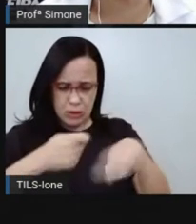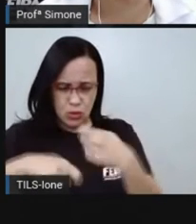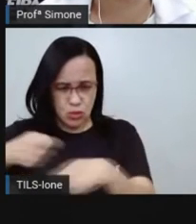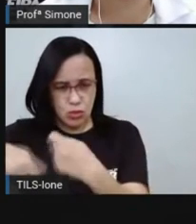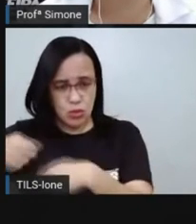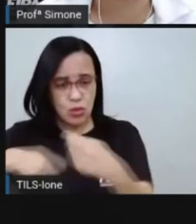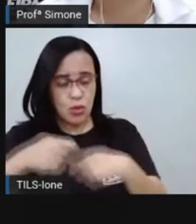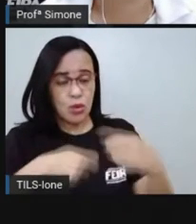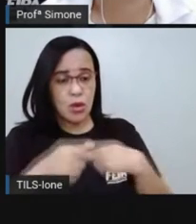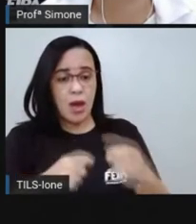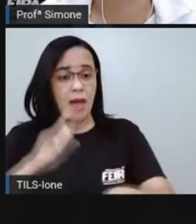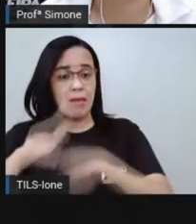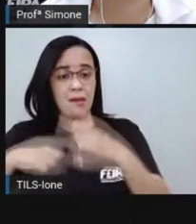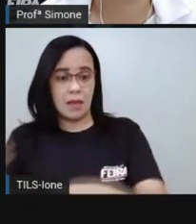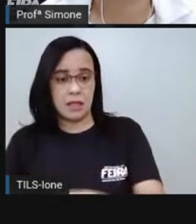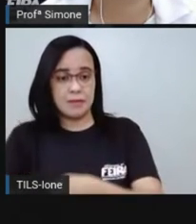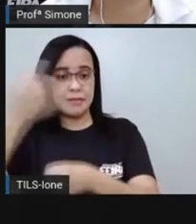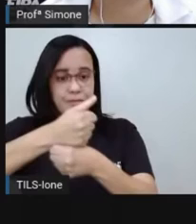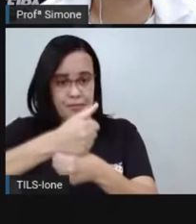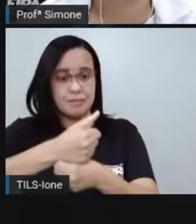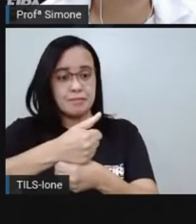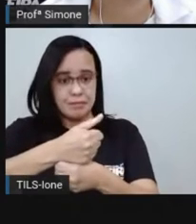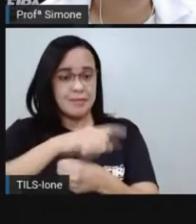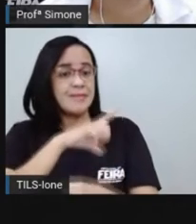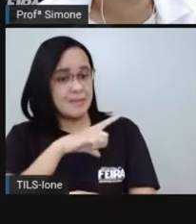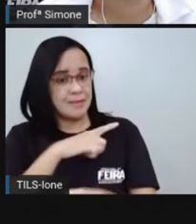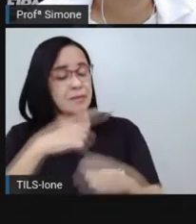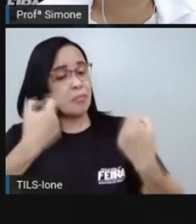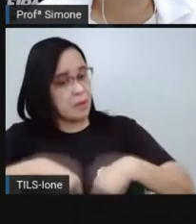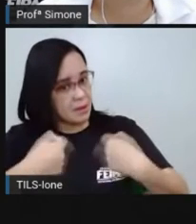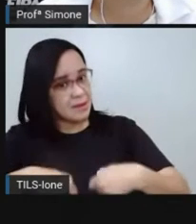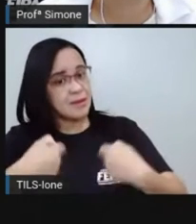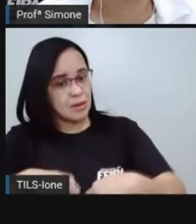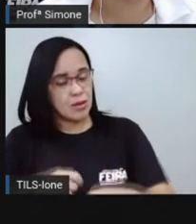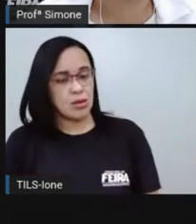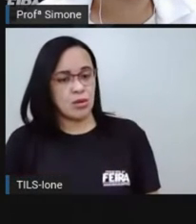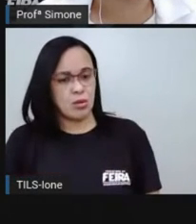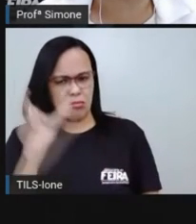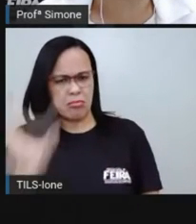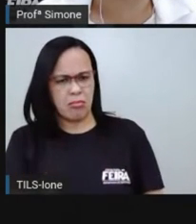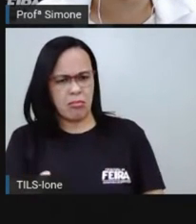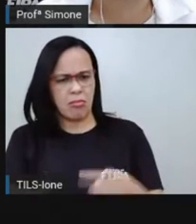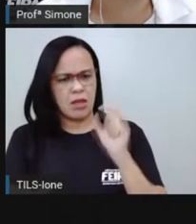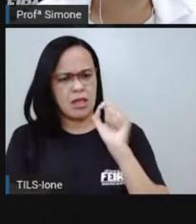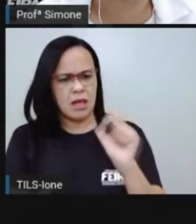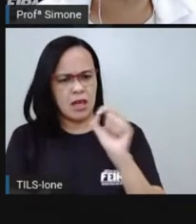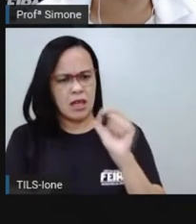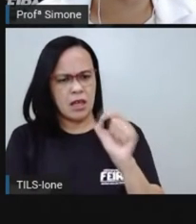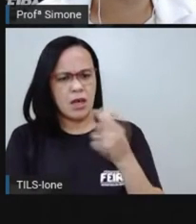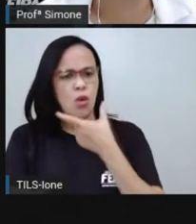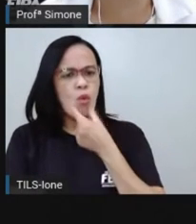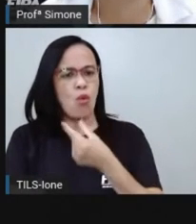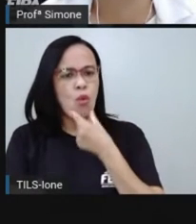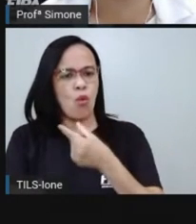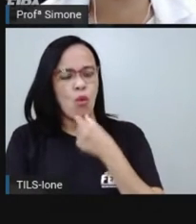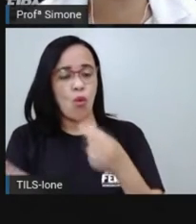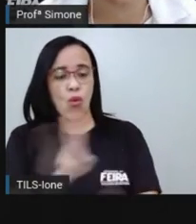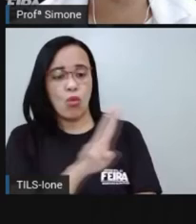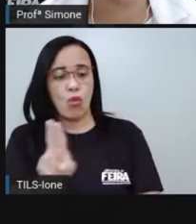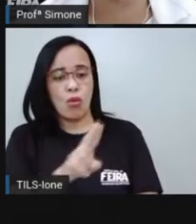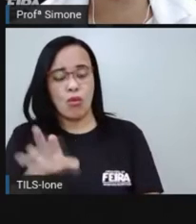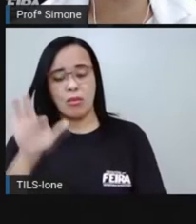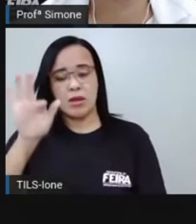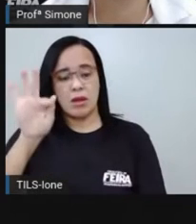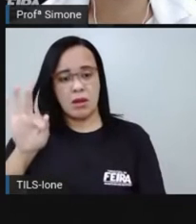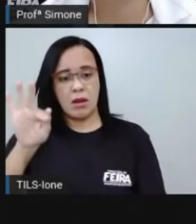eleições, as primeiras eleições presidenciais, é o Floriano Peixoto, que era sobrinho dele, do